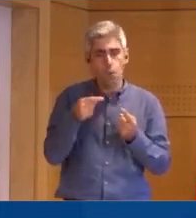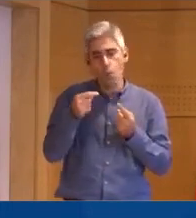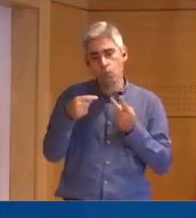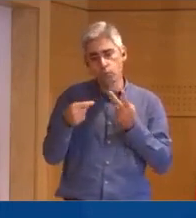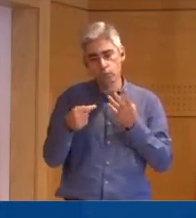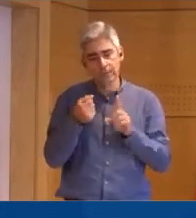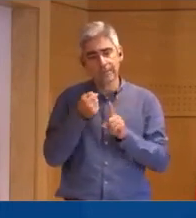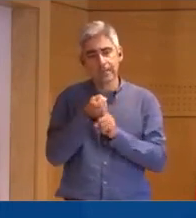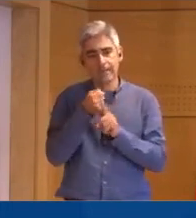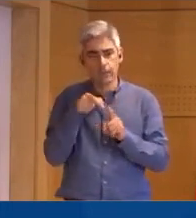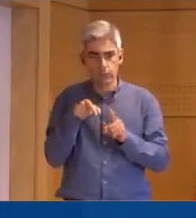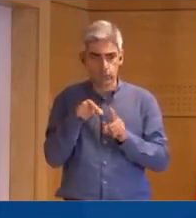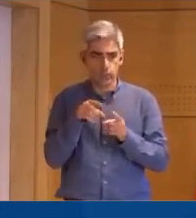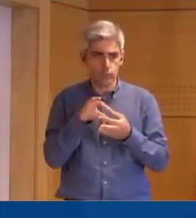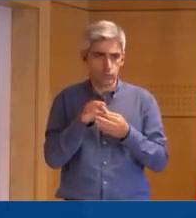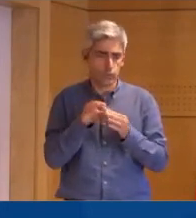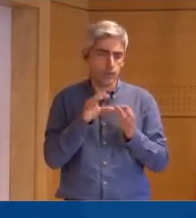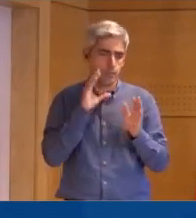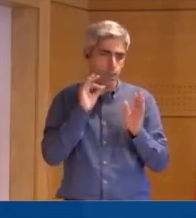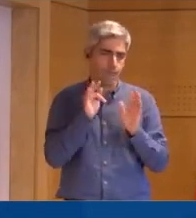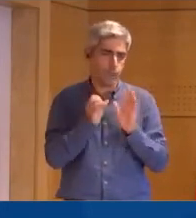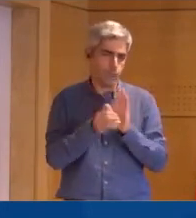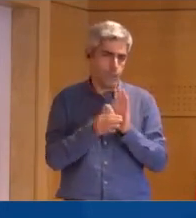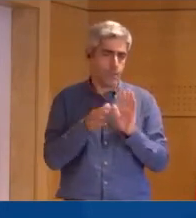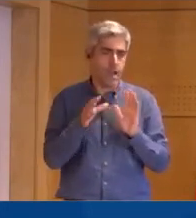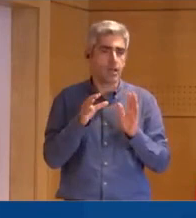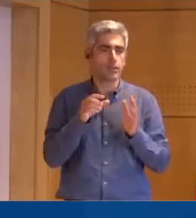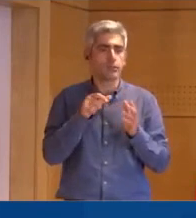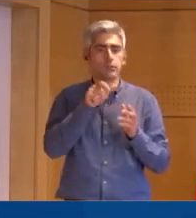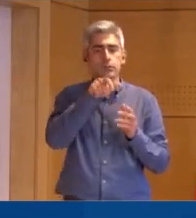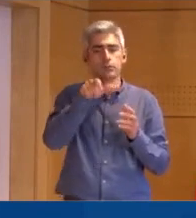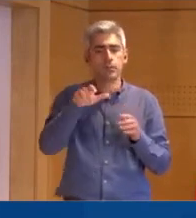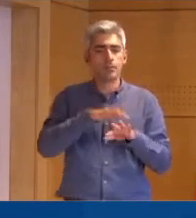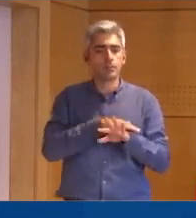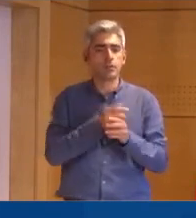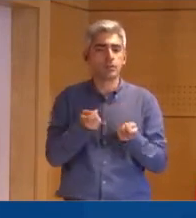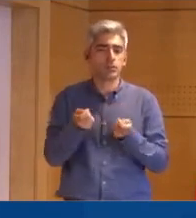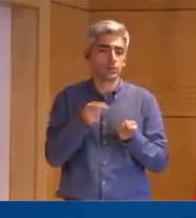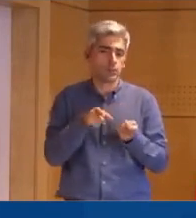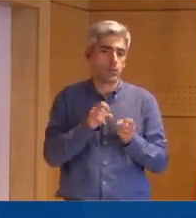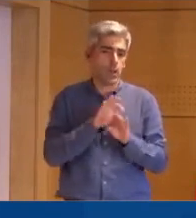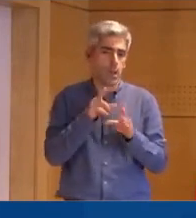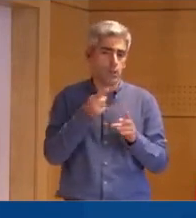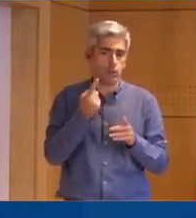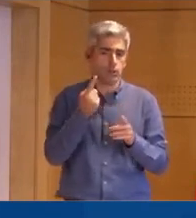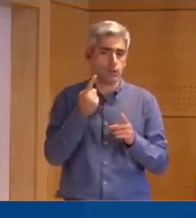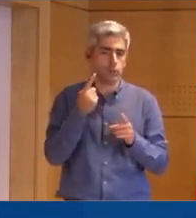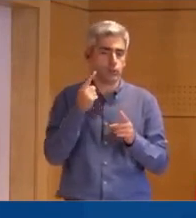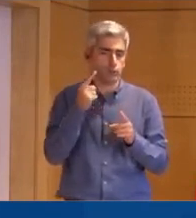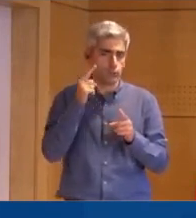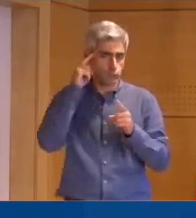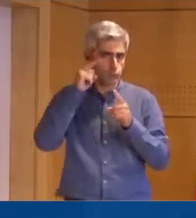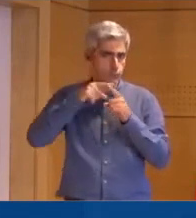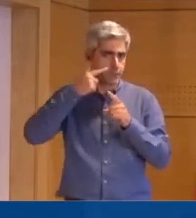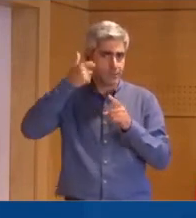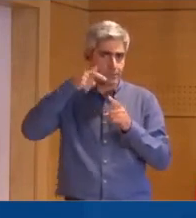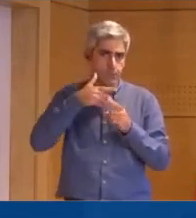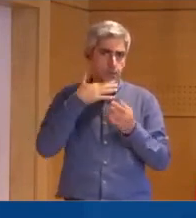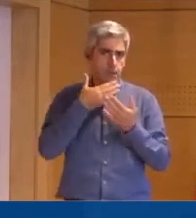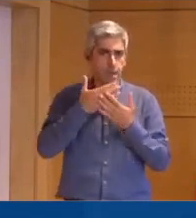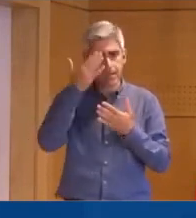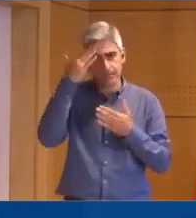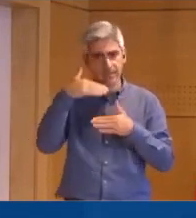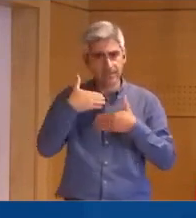desafios à ação do Banco de Fomento, mas a composição dos seus órgãos de administração é objetivamente um pressuposto essencial da sua